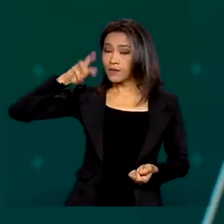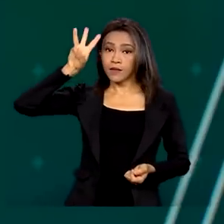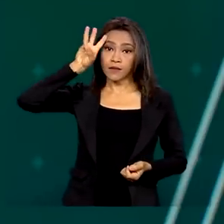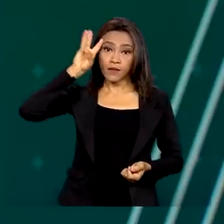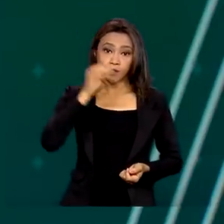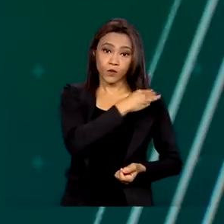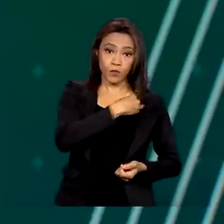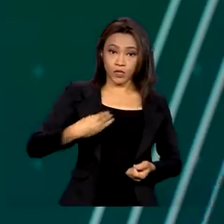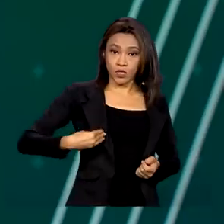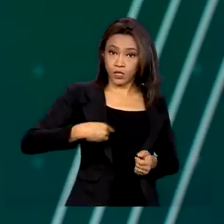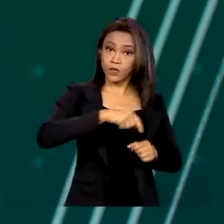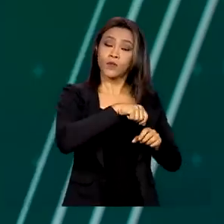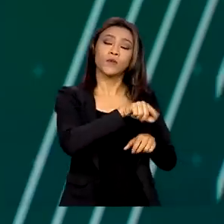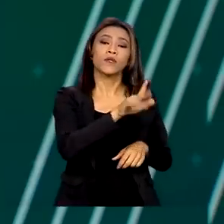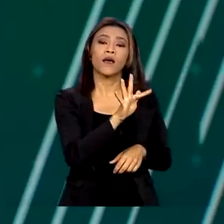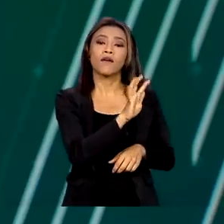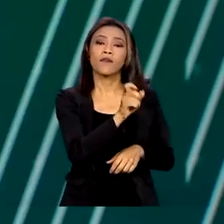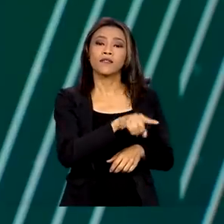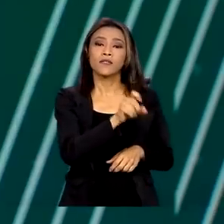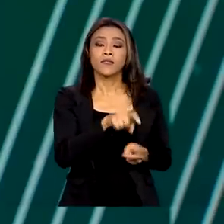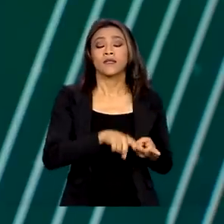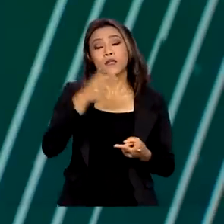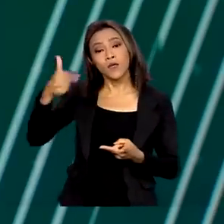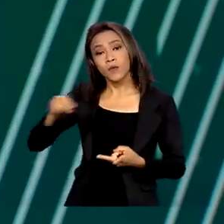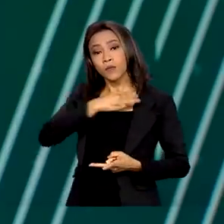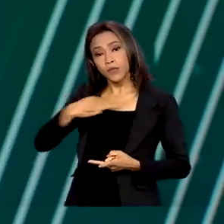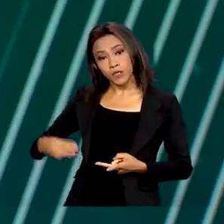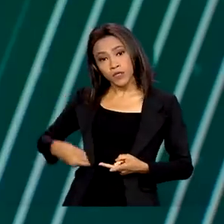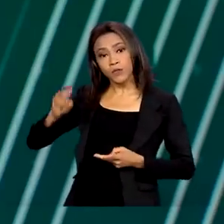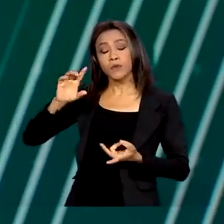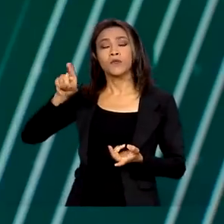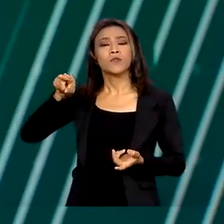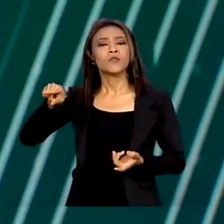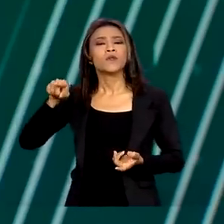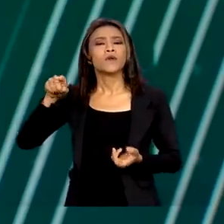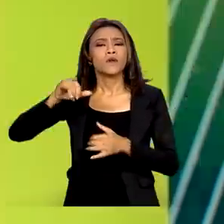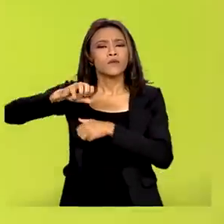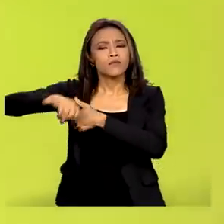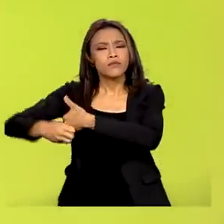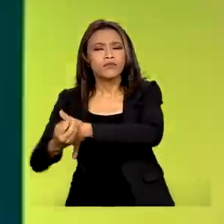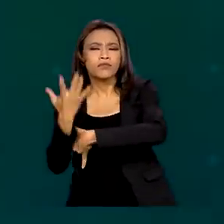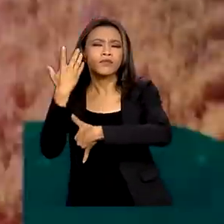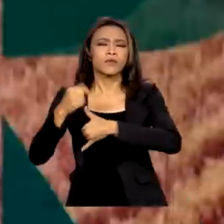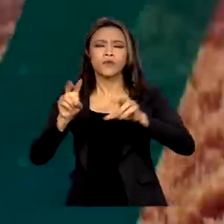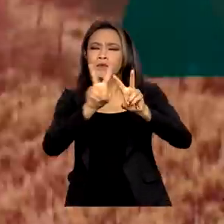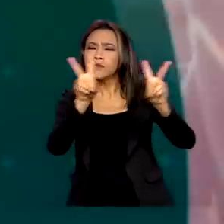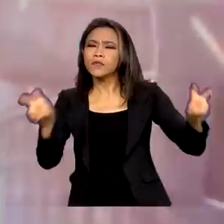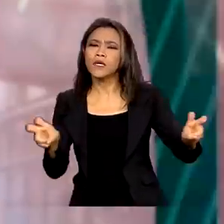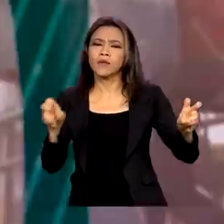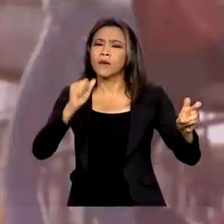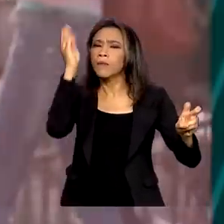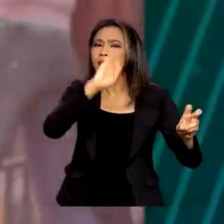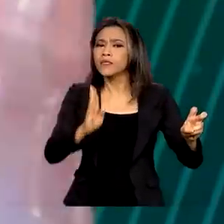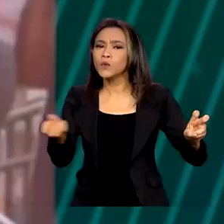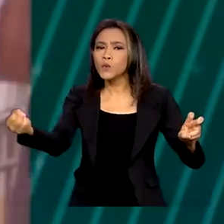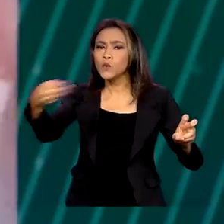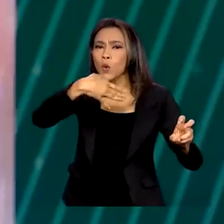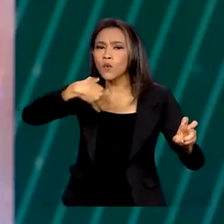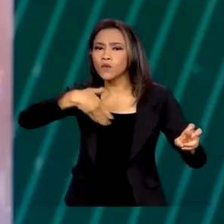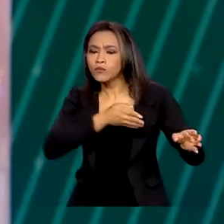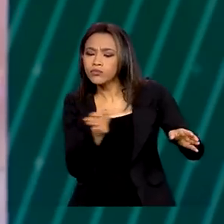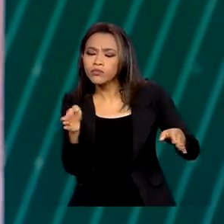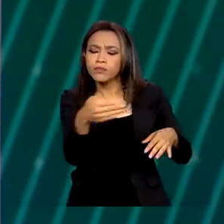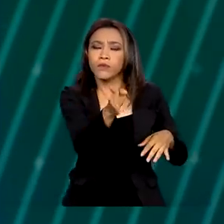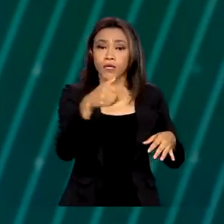Meio Ambiente e Mudança do Clima participaram de um painel chamado Brasil, um novo roteiro, e falaram sobre políticas